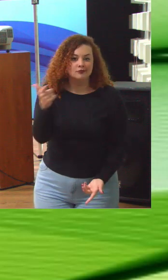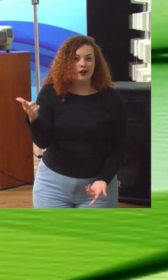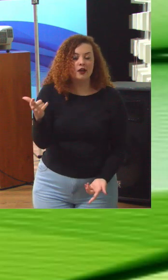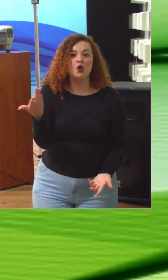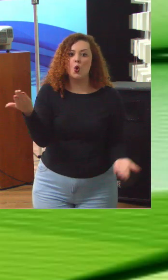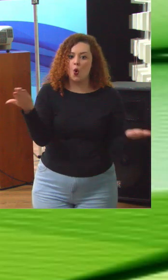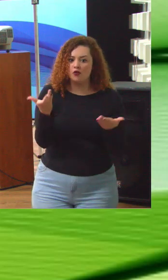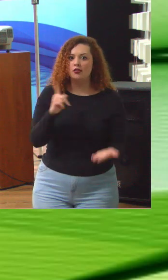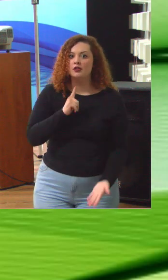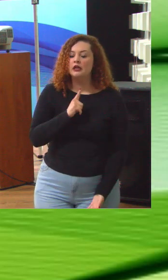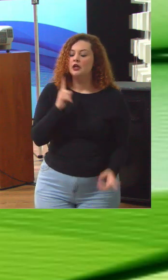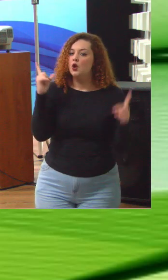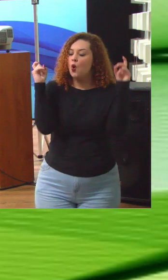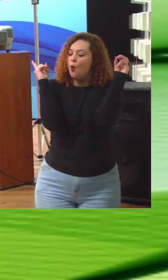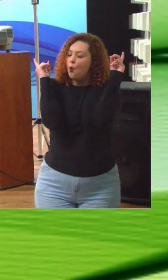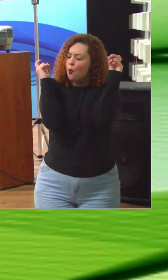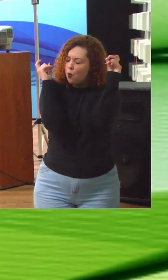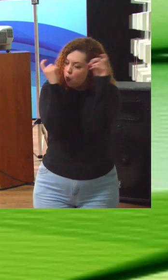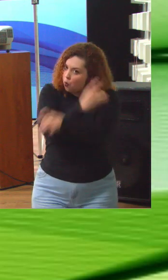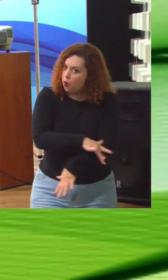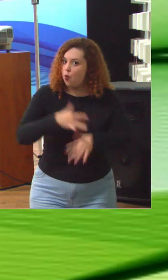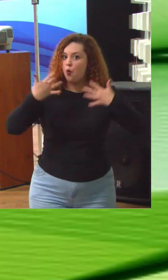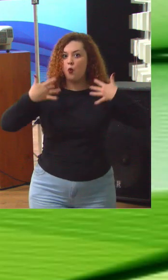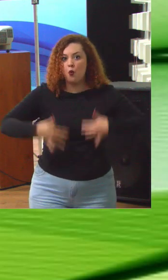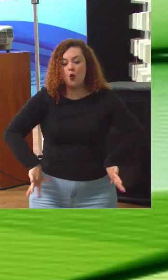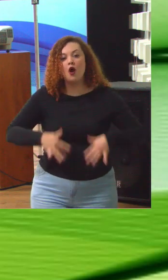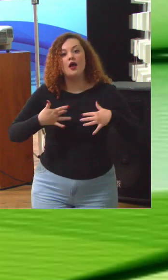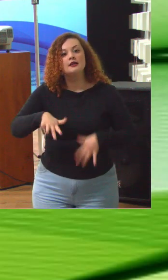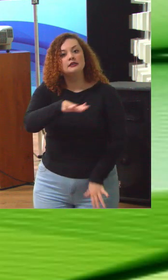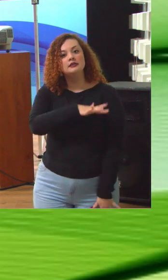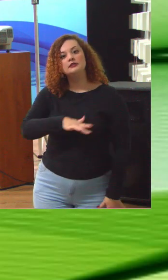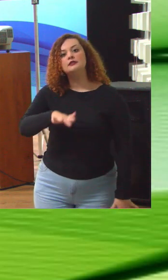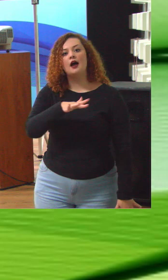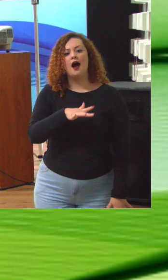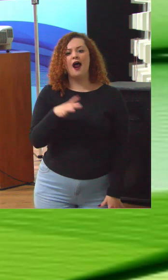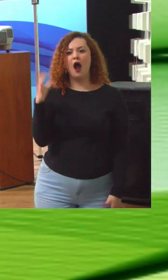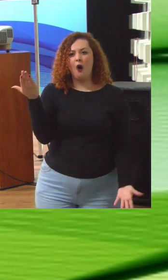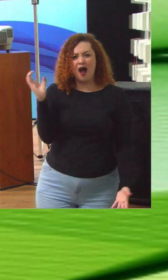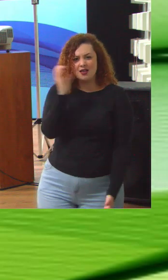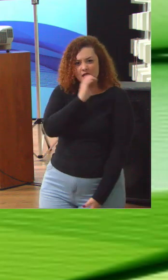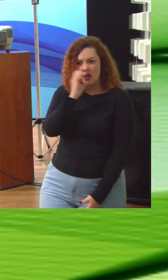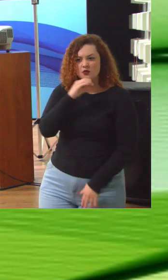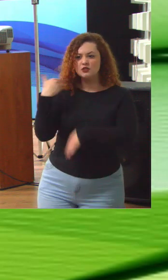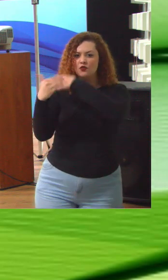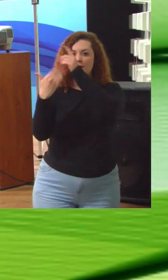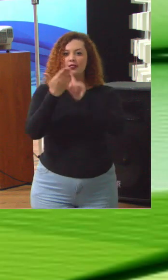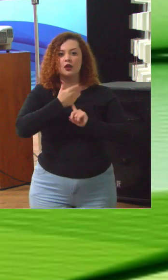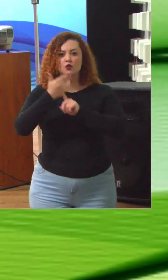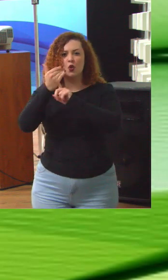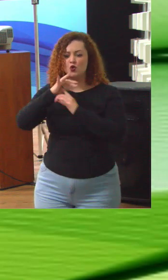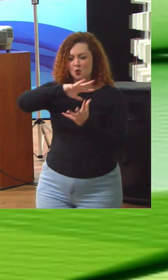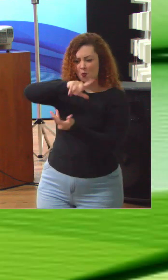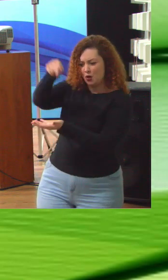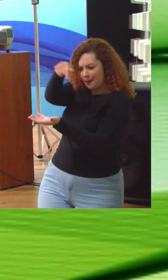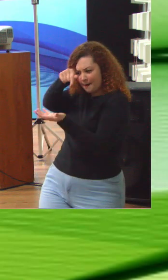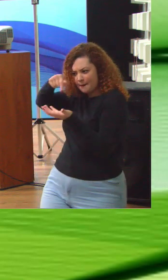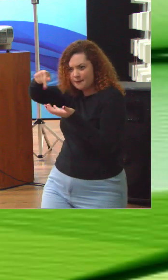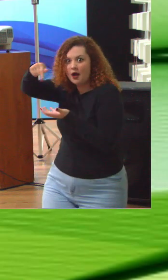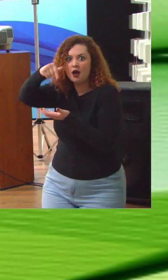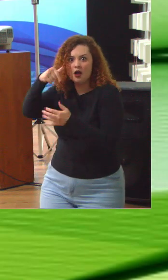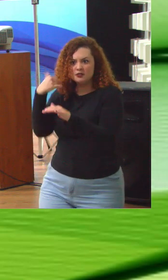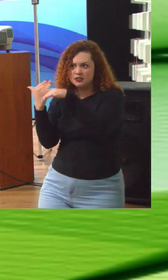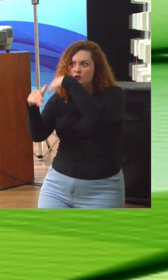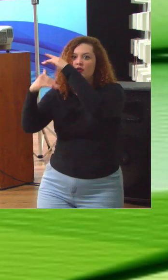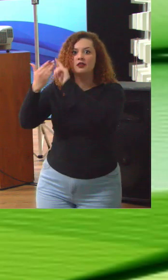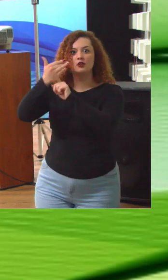temos dificuldades imensas nessa área. Com a aceleração do desenvolvimento tecnológico em todo o mundo, nós sabemos